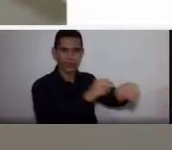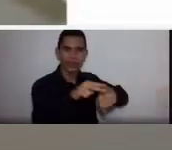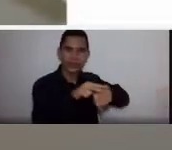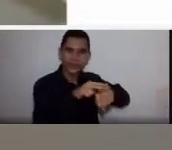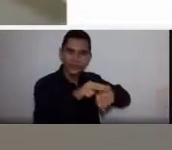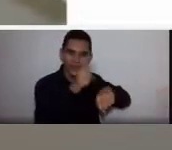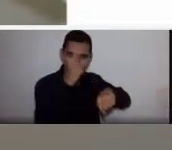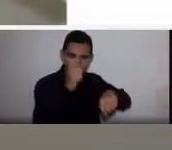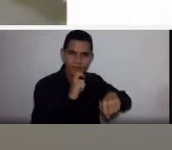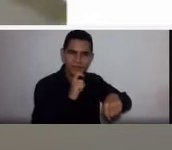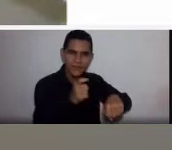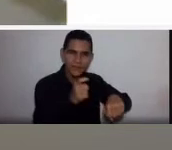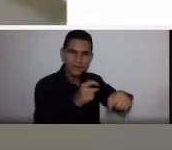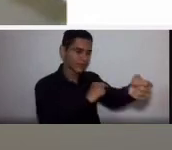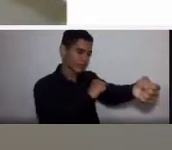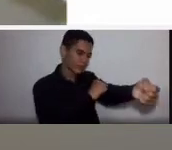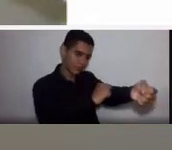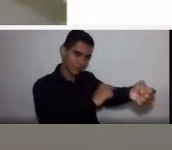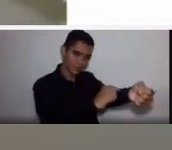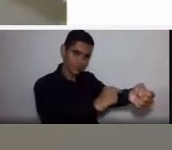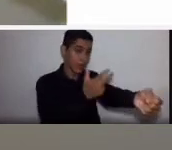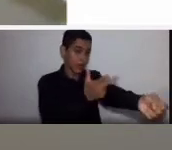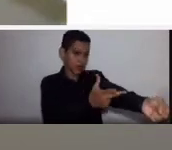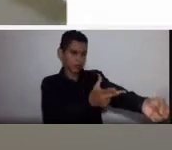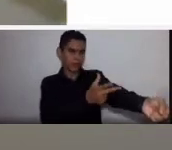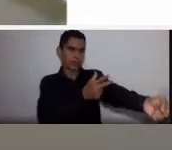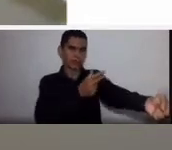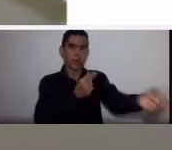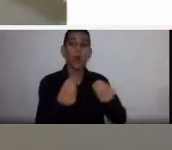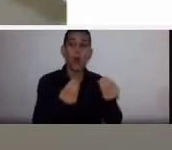O sangue é retirado por drenagem,